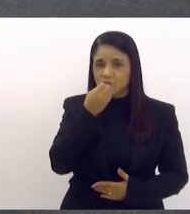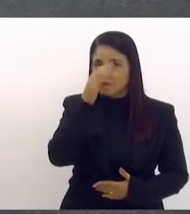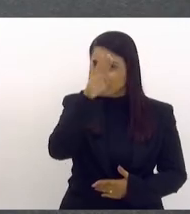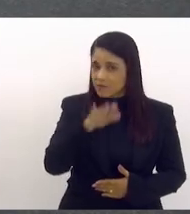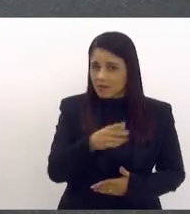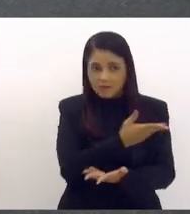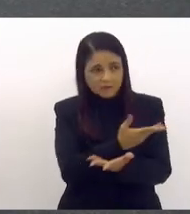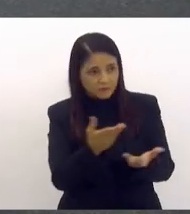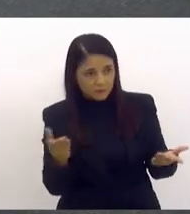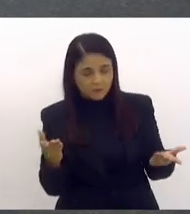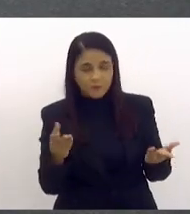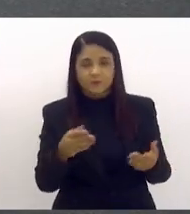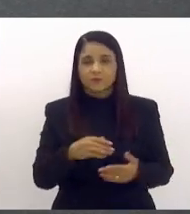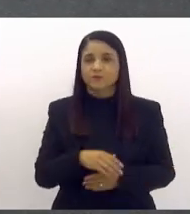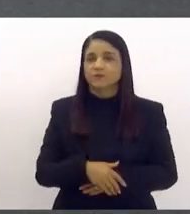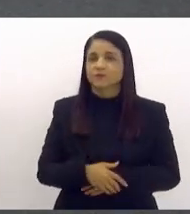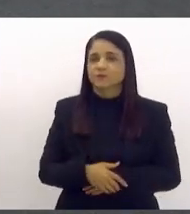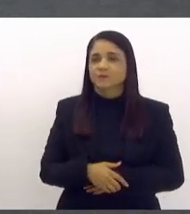tarde a todos.